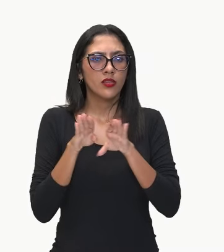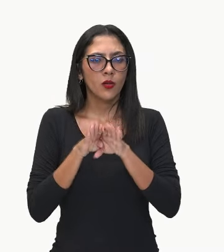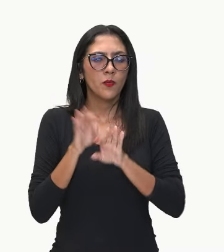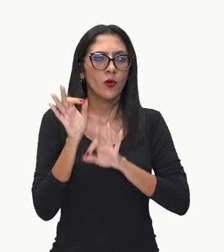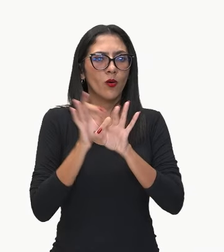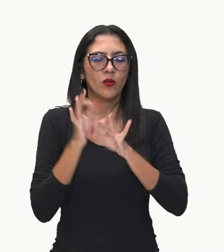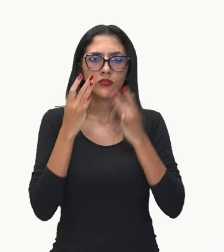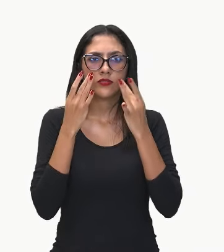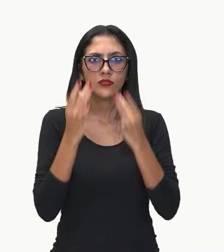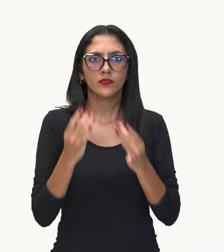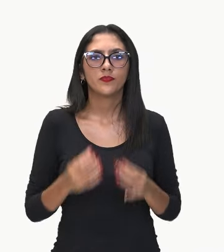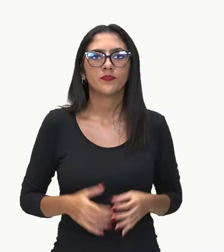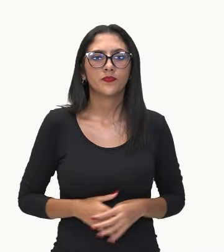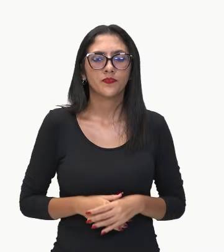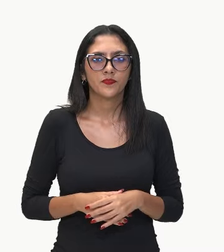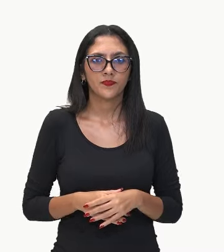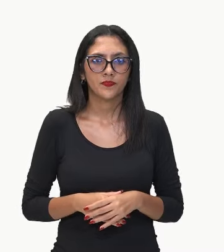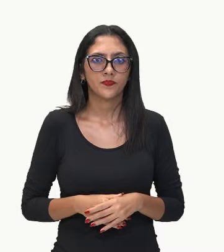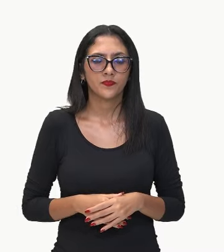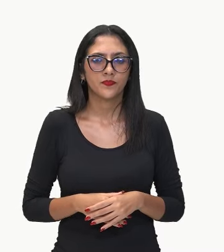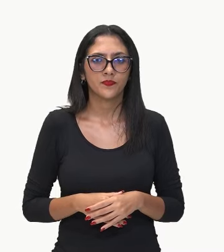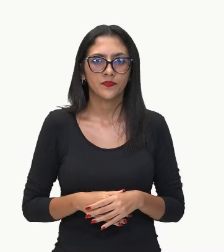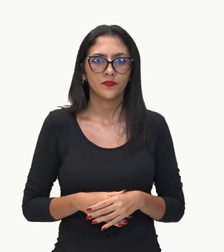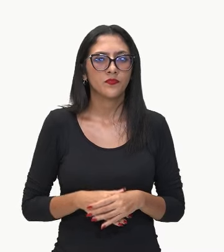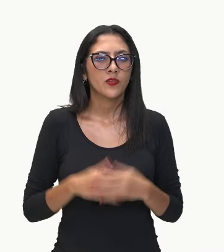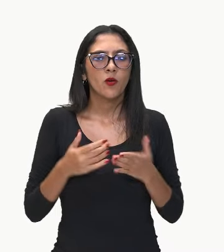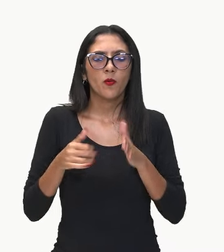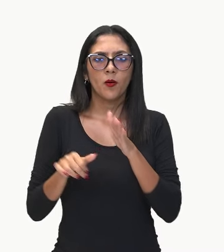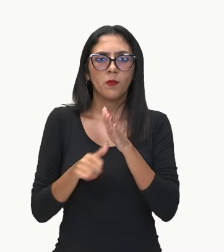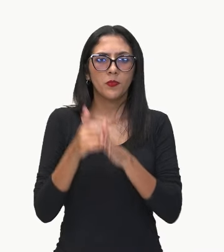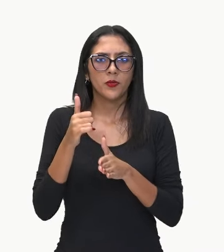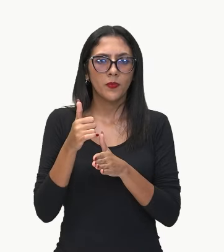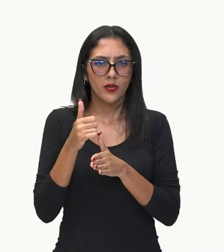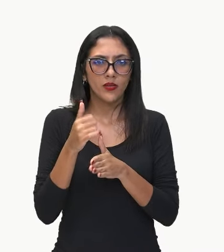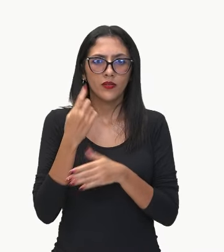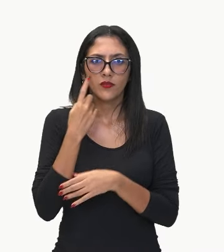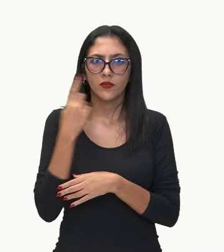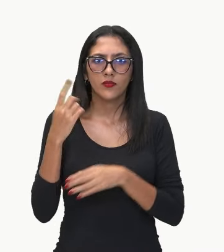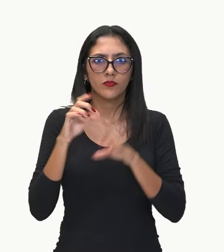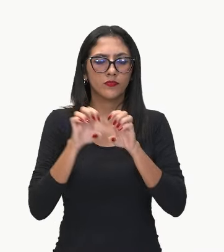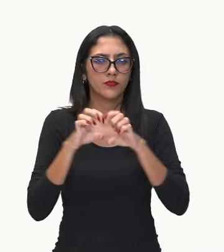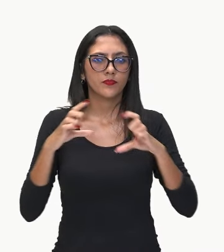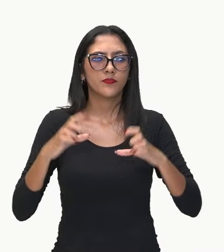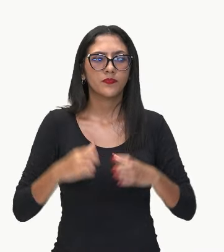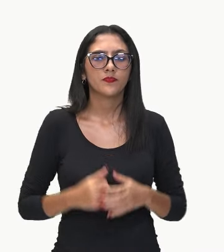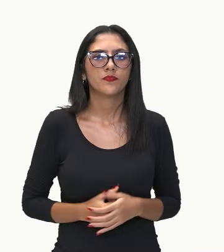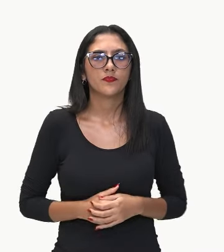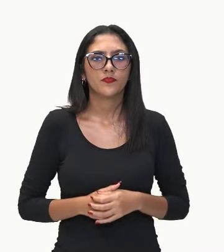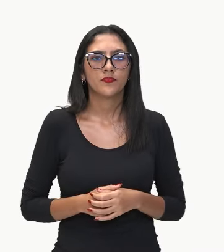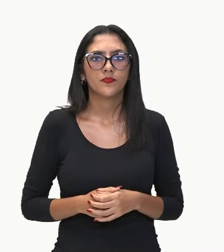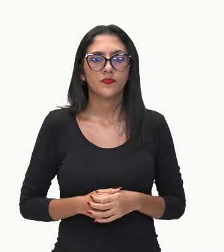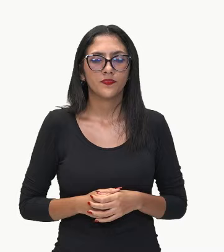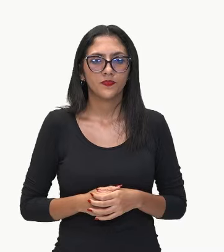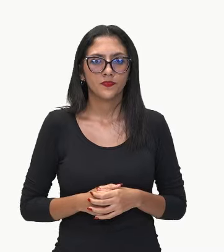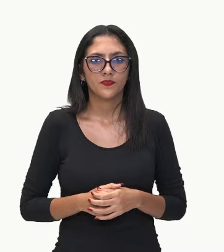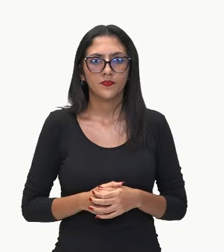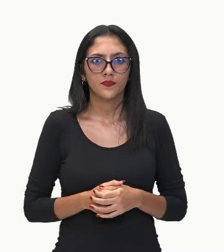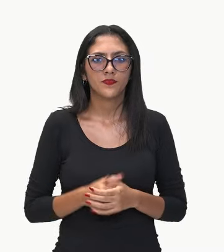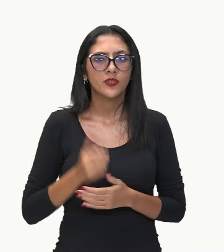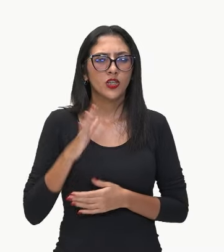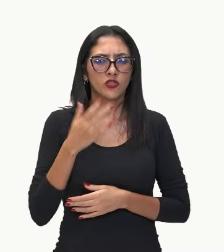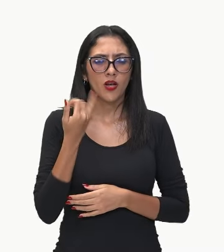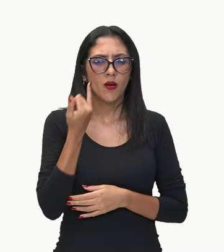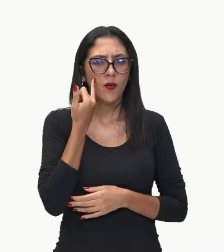atenção. Quem eu começo resolvendo primeiro aí? Exatamente isso. Já percebeu, né?